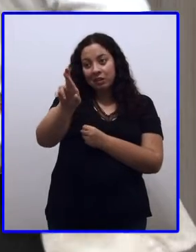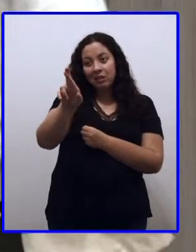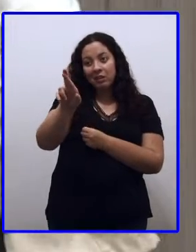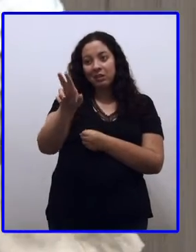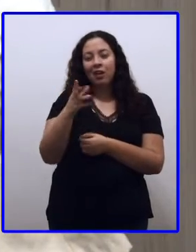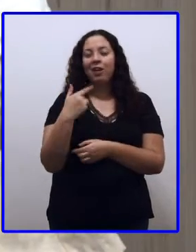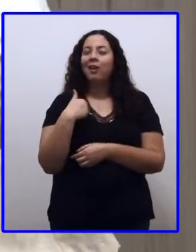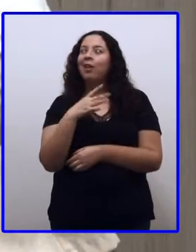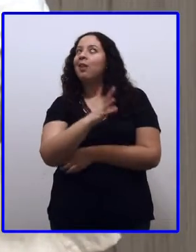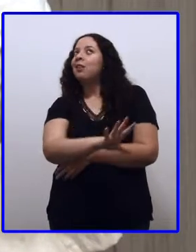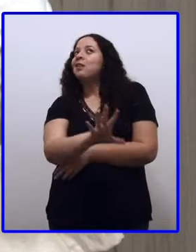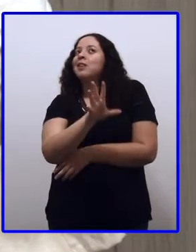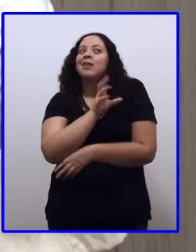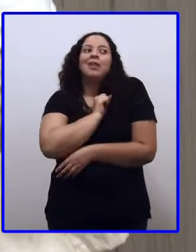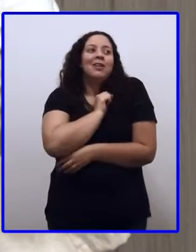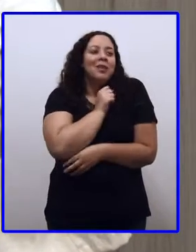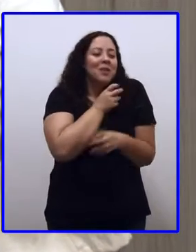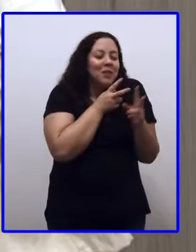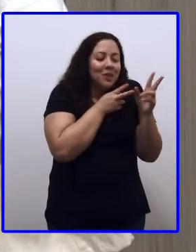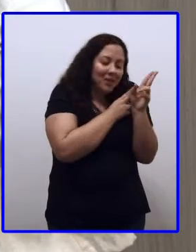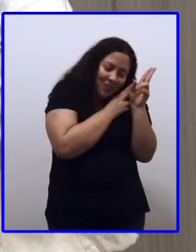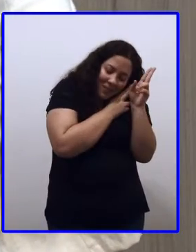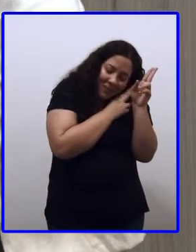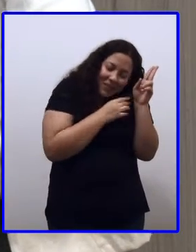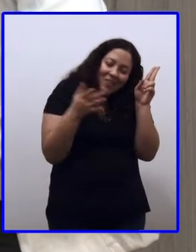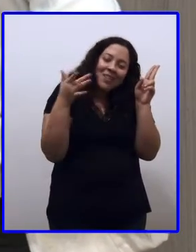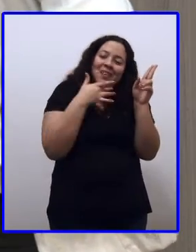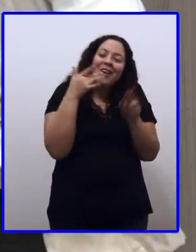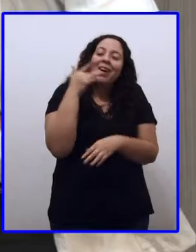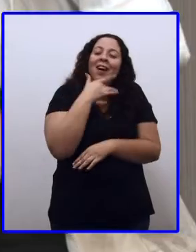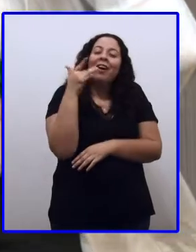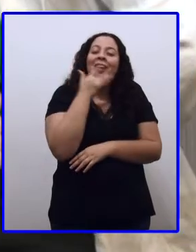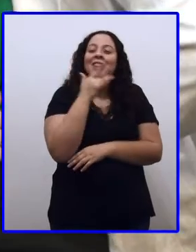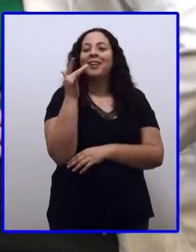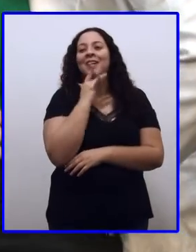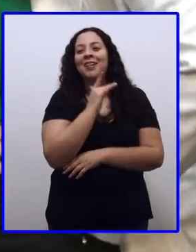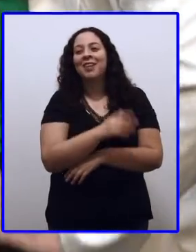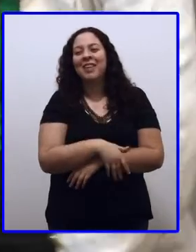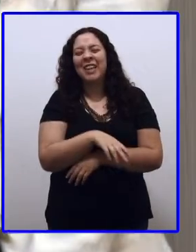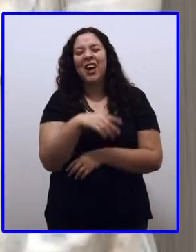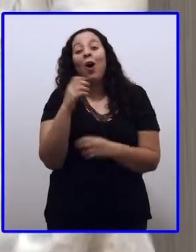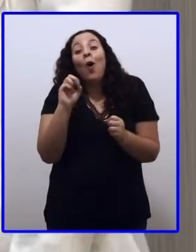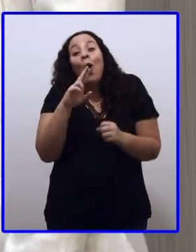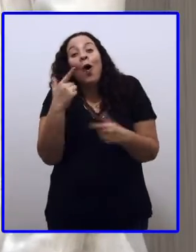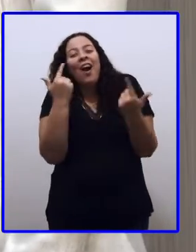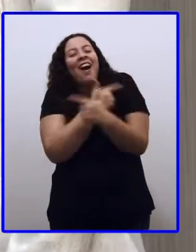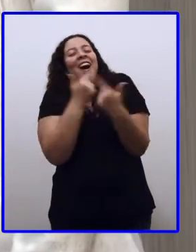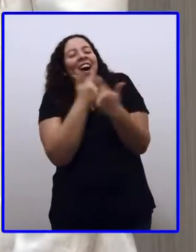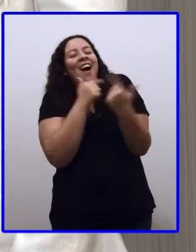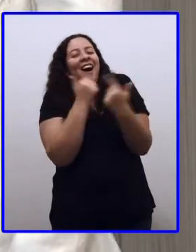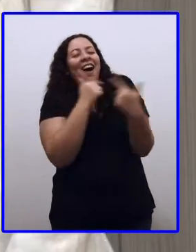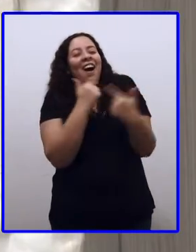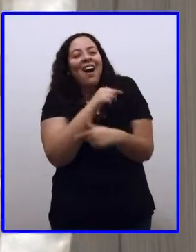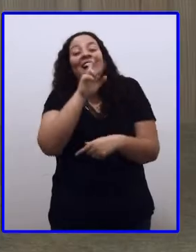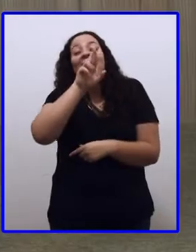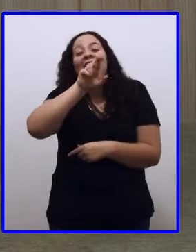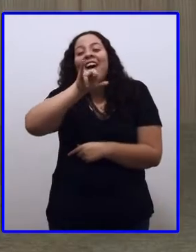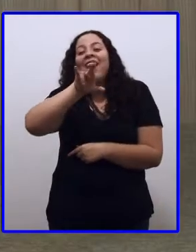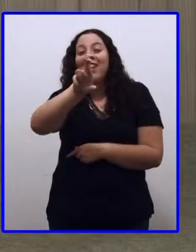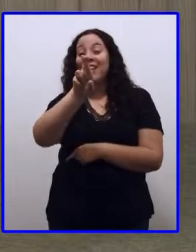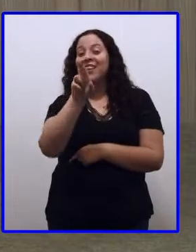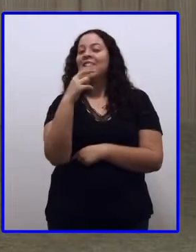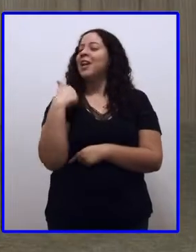E o que mais? Olha aí. Olha, Pro Natália, que delícia. Agora eu gosto desse aqui, ó. Rir. Adoro.